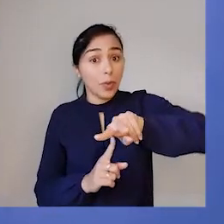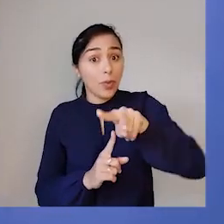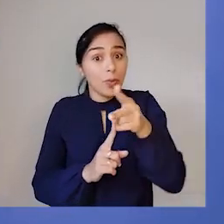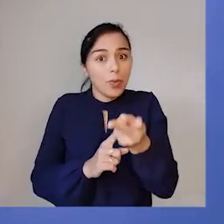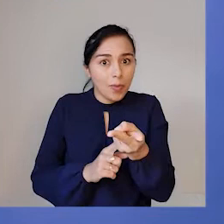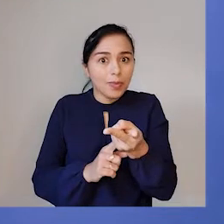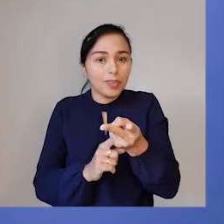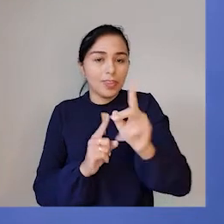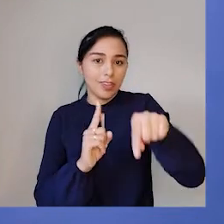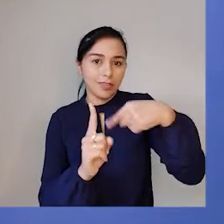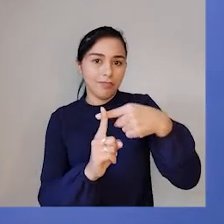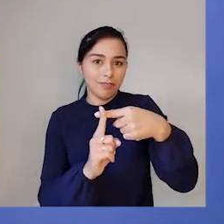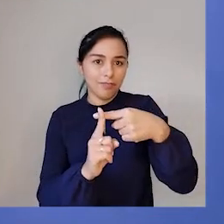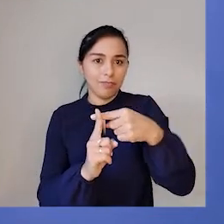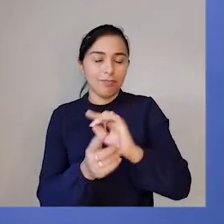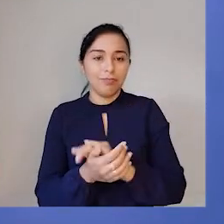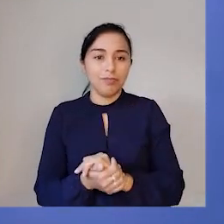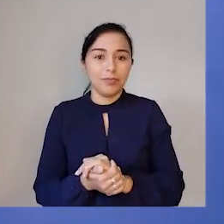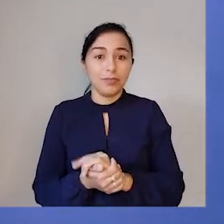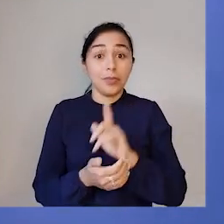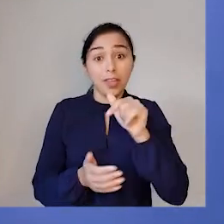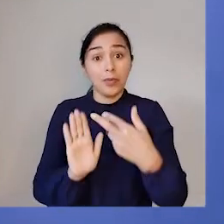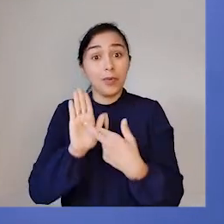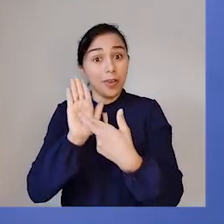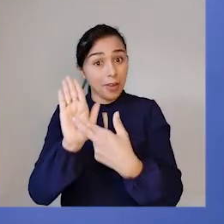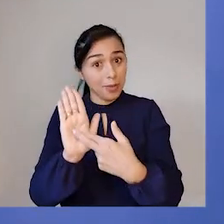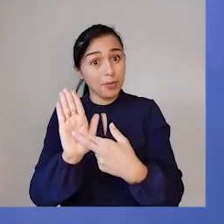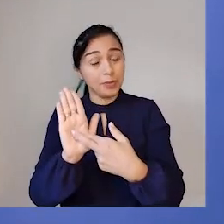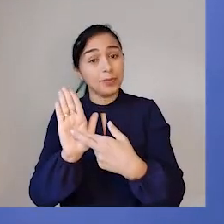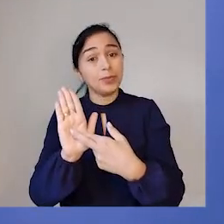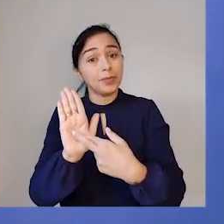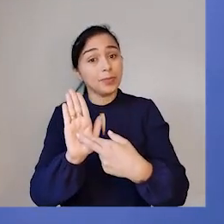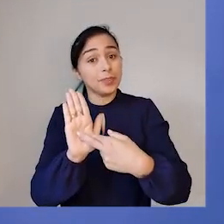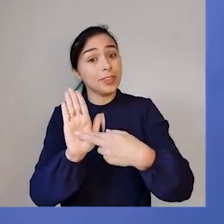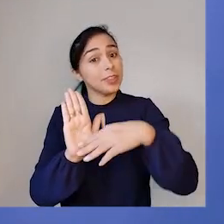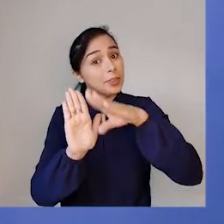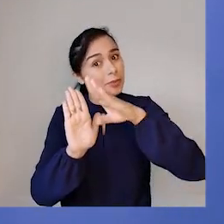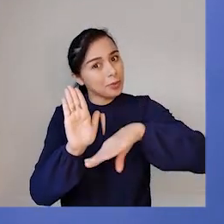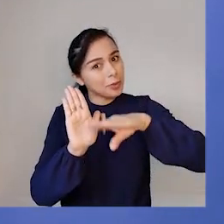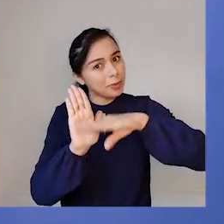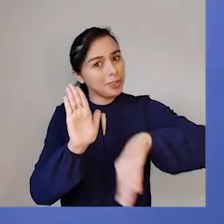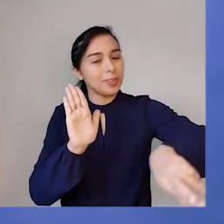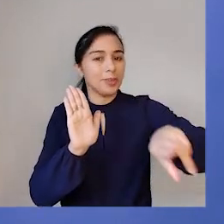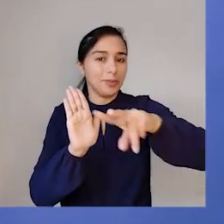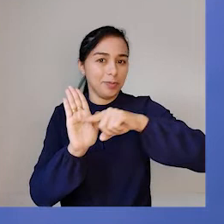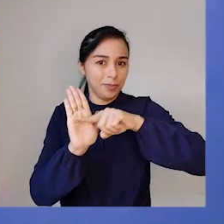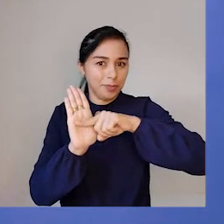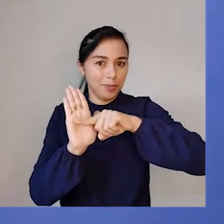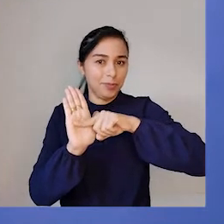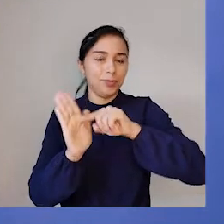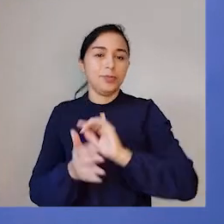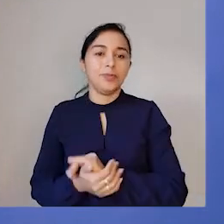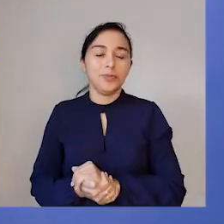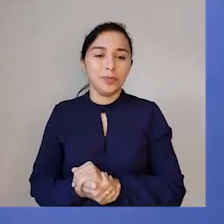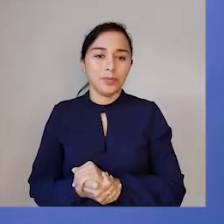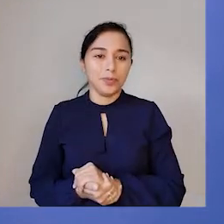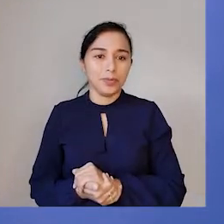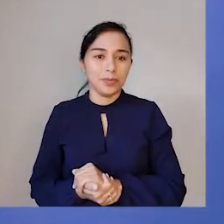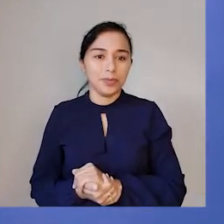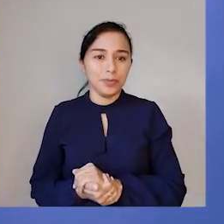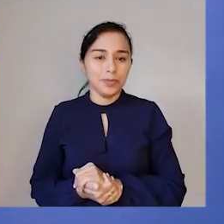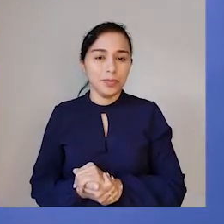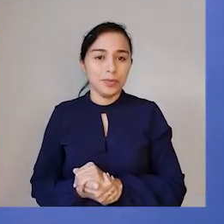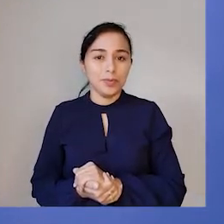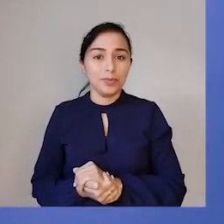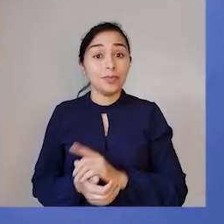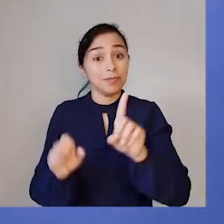símbolo da adição, para representar que ali existia uma operação de subtração. Então, as